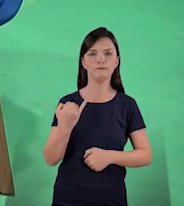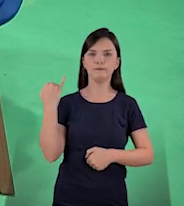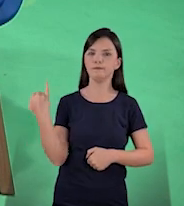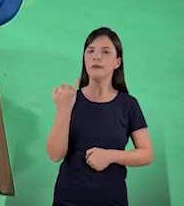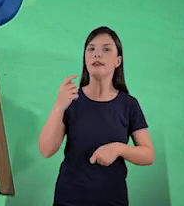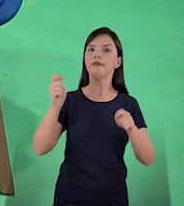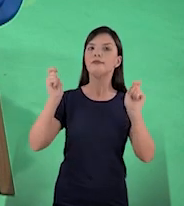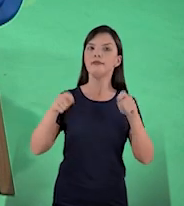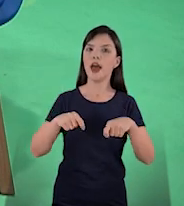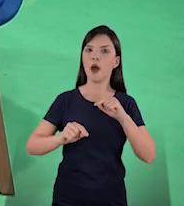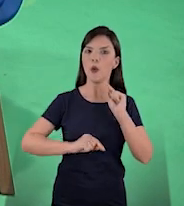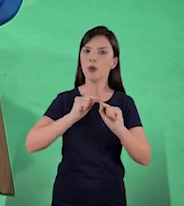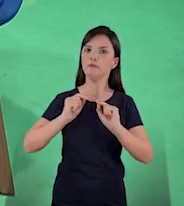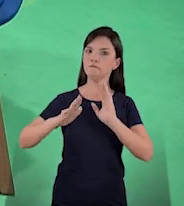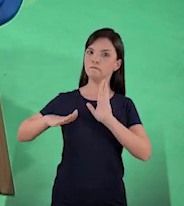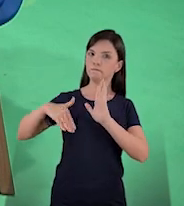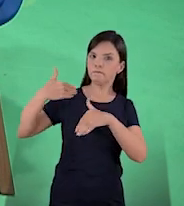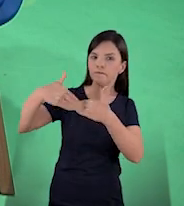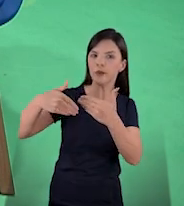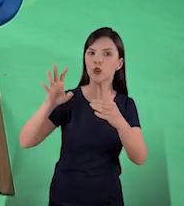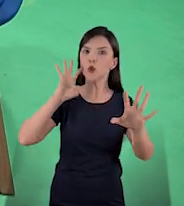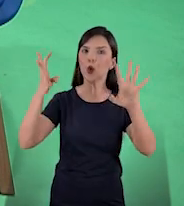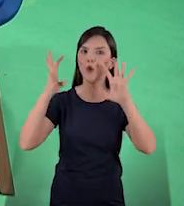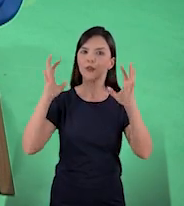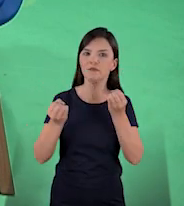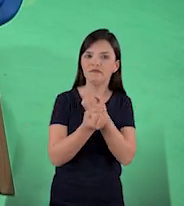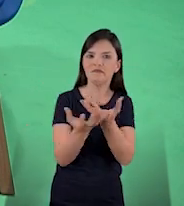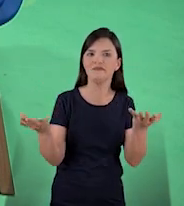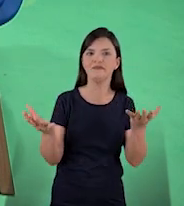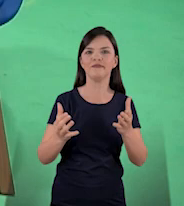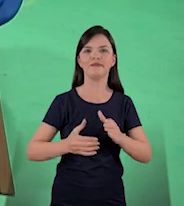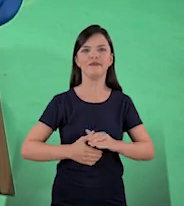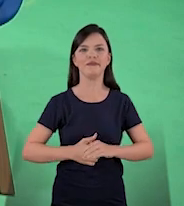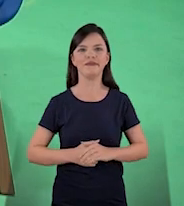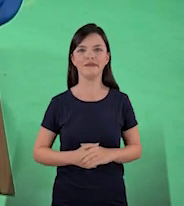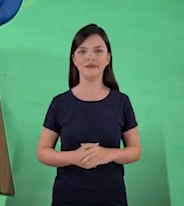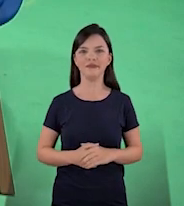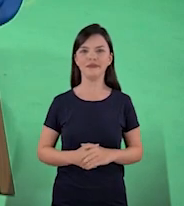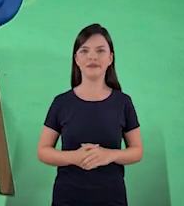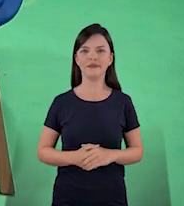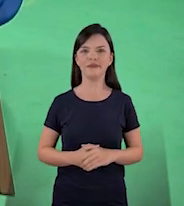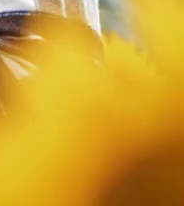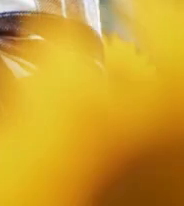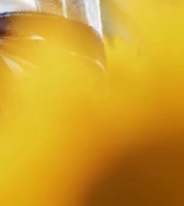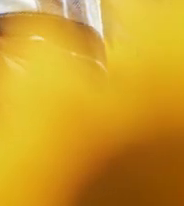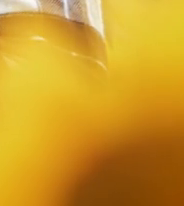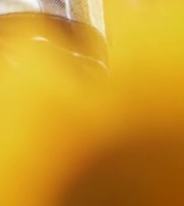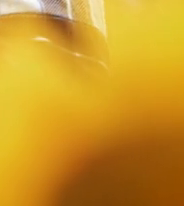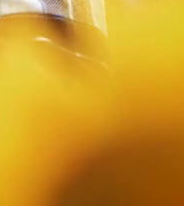que ajuda muito a gente também nesse pacote de soluções que a gente pode ter para a Bayer.